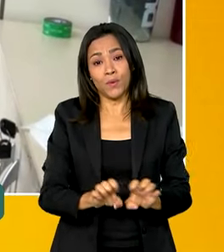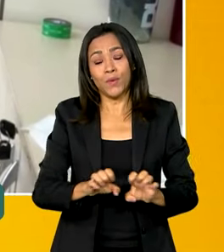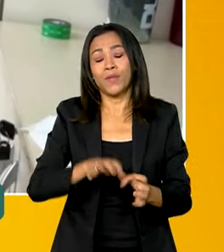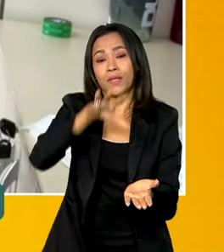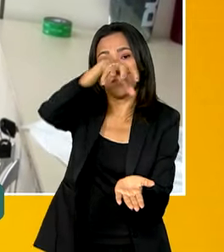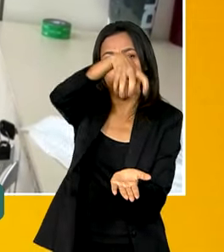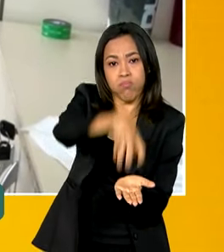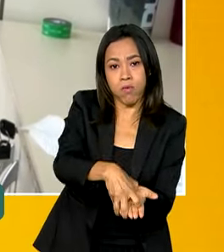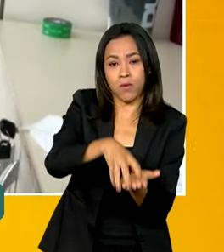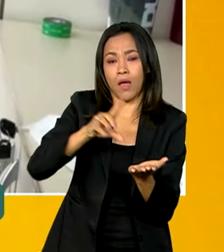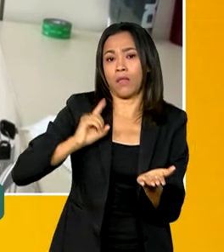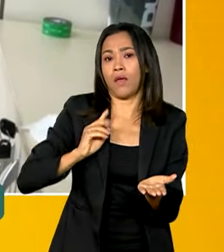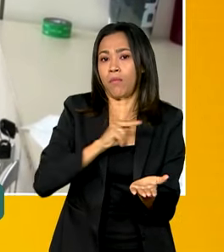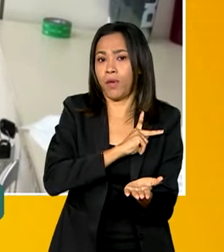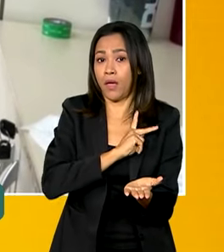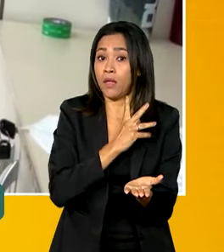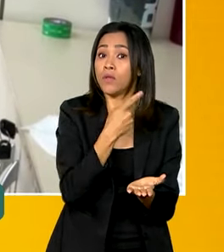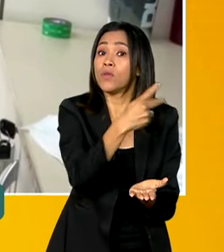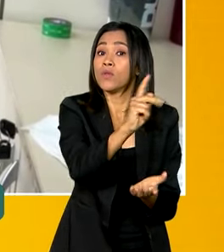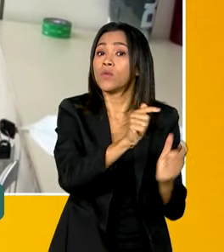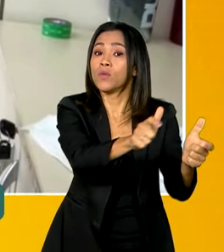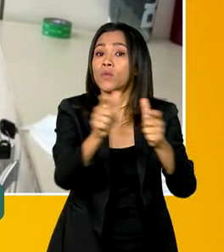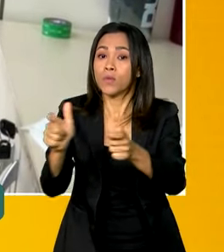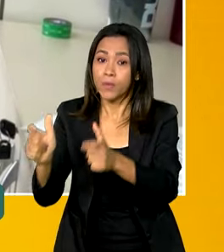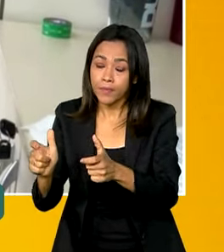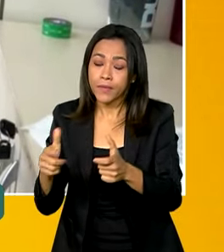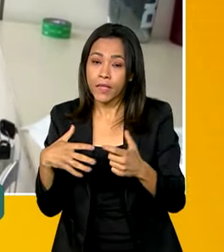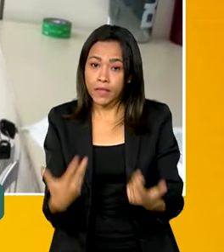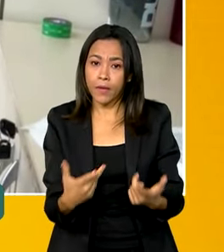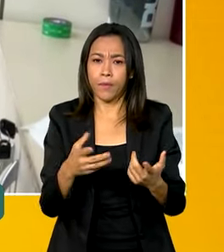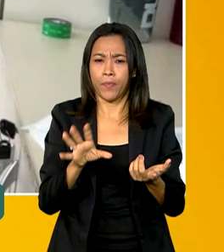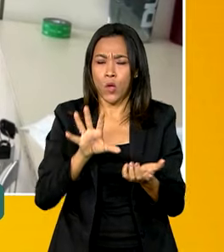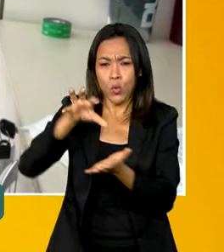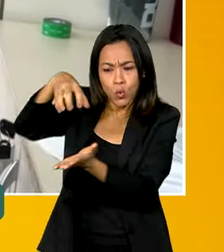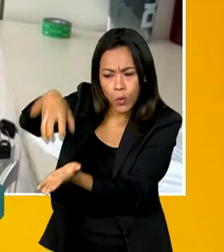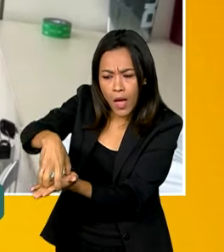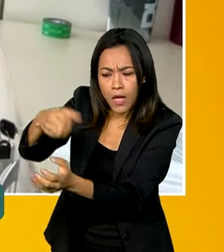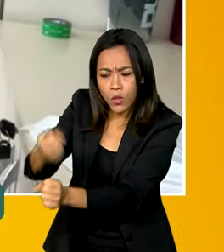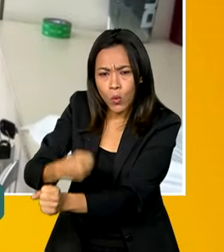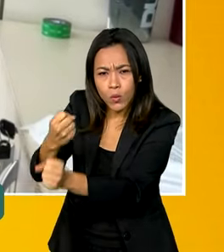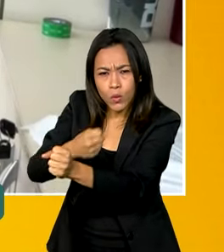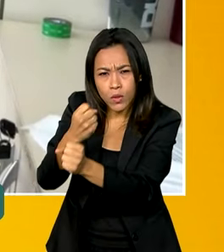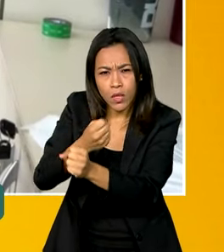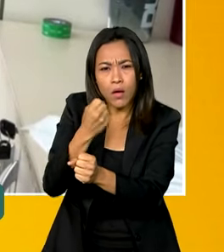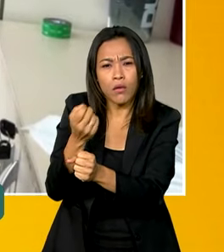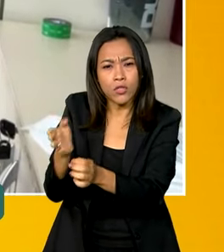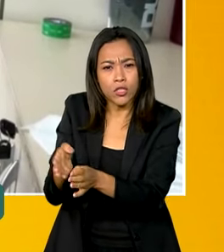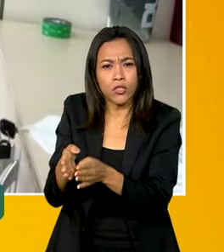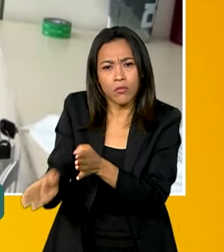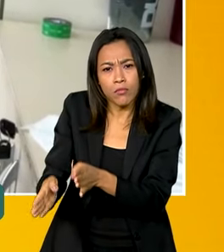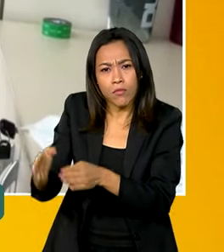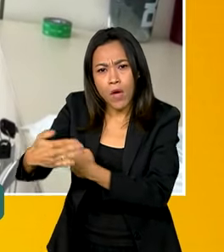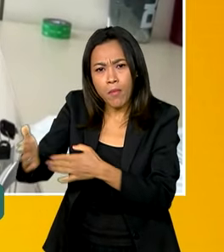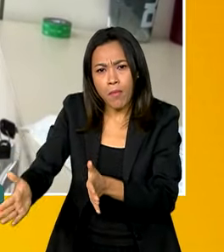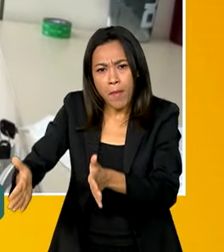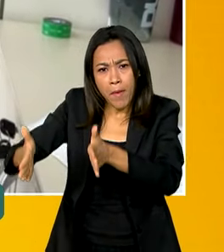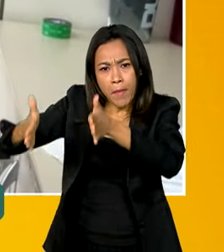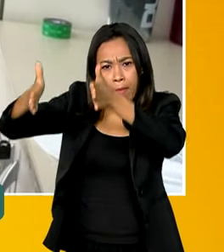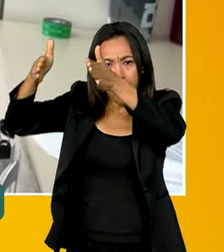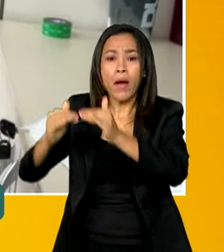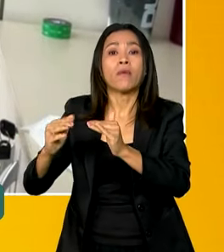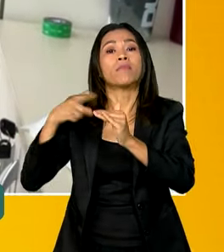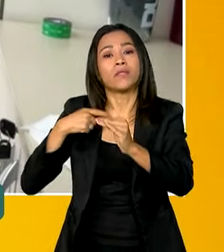regiões. Então parte da construção dos postos de atendimento comunitário envolve um processo colaborativo